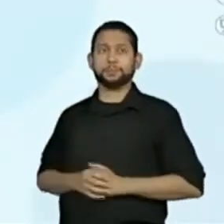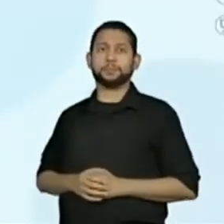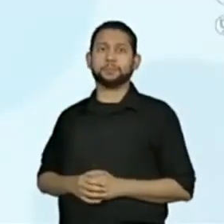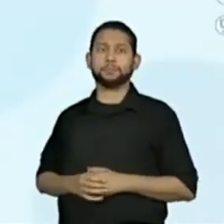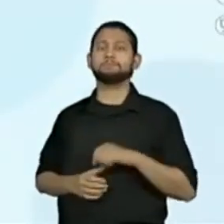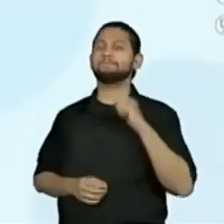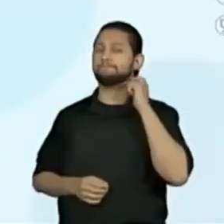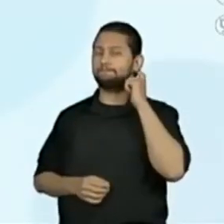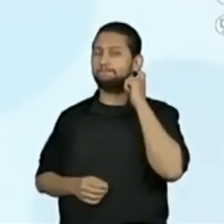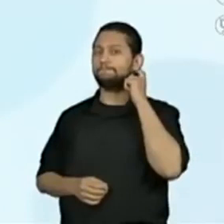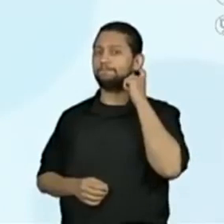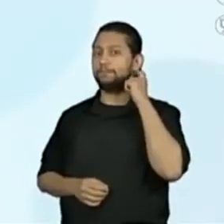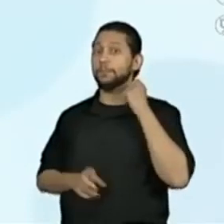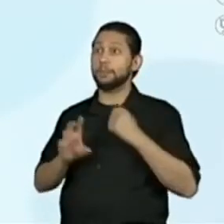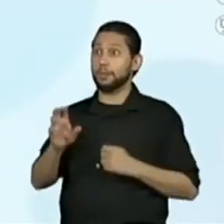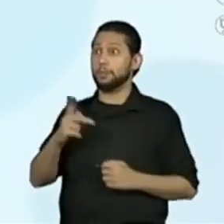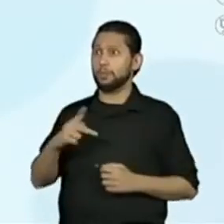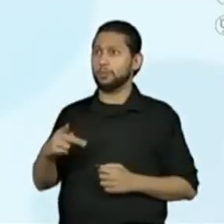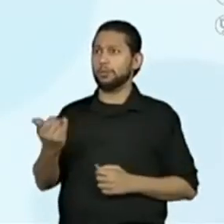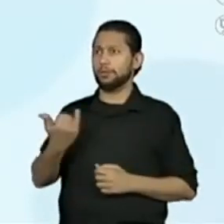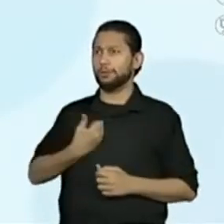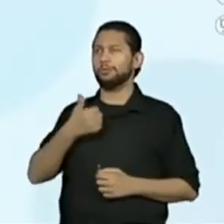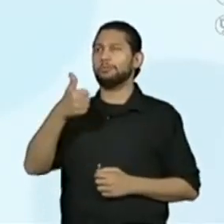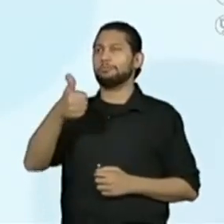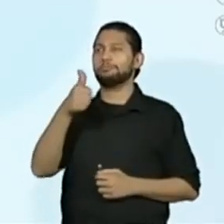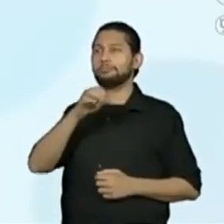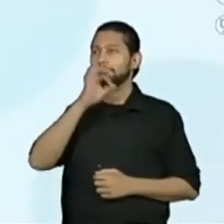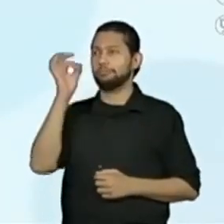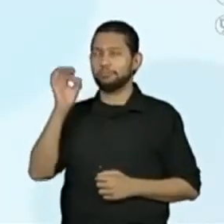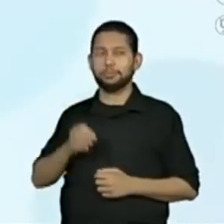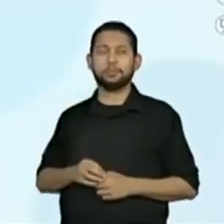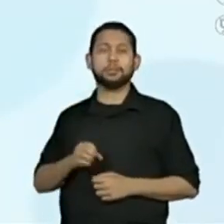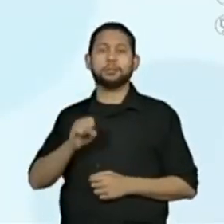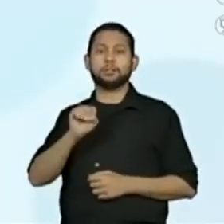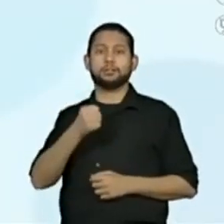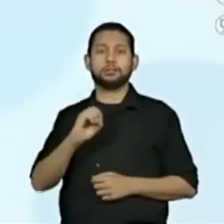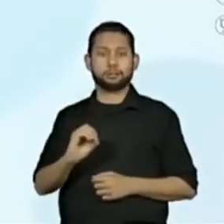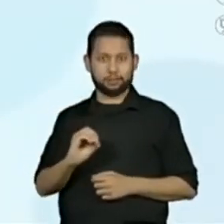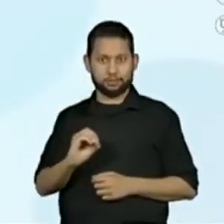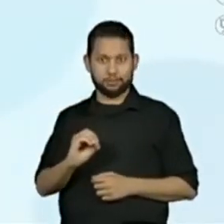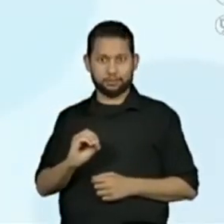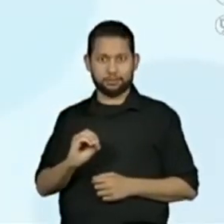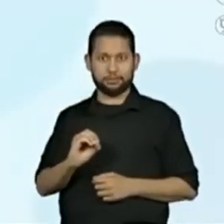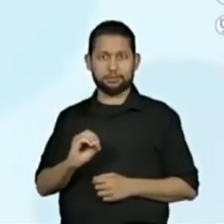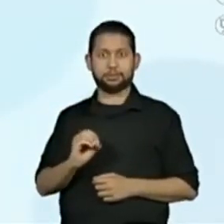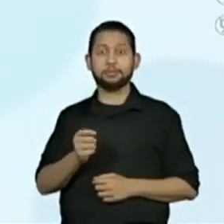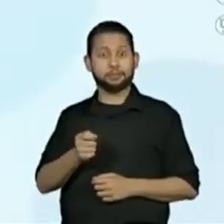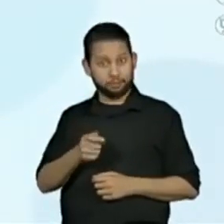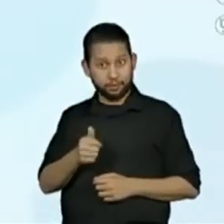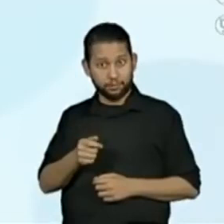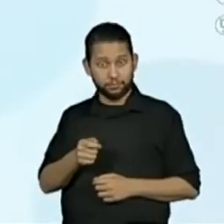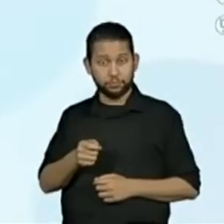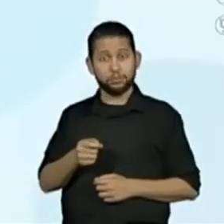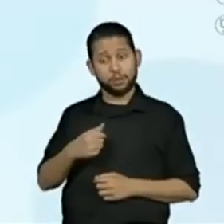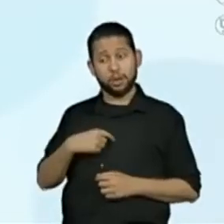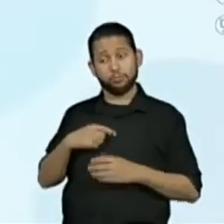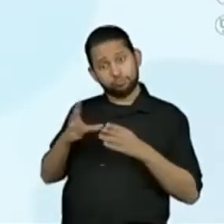A contribuição da professora Tânia. Ele podia facilitar com mais R$ Ok.